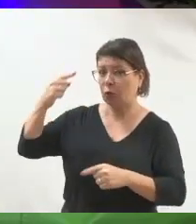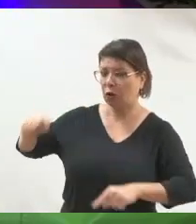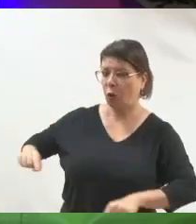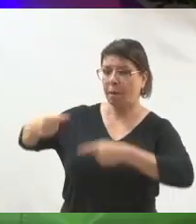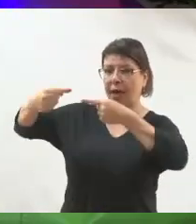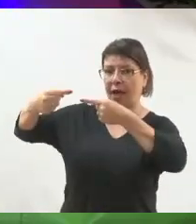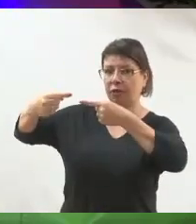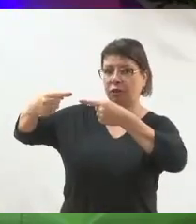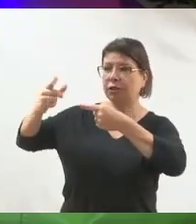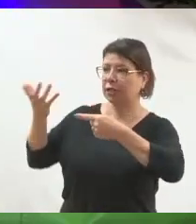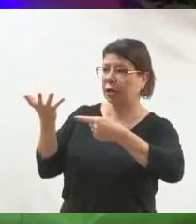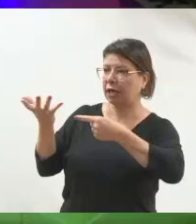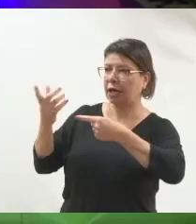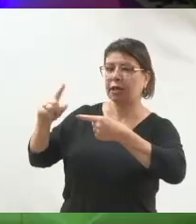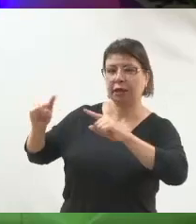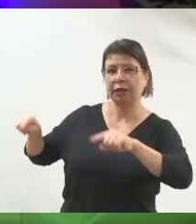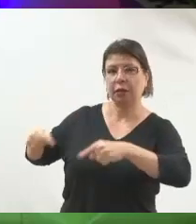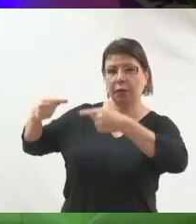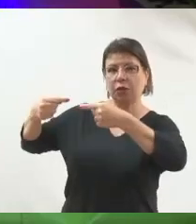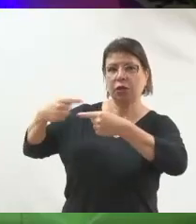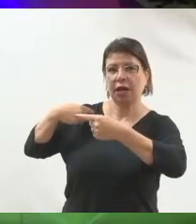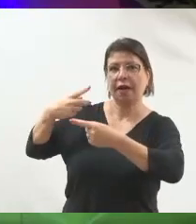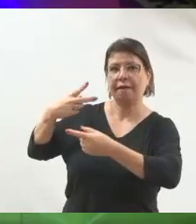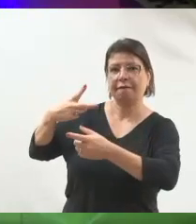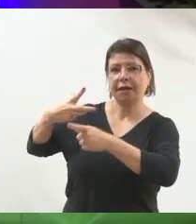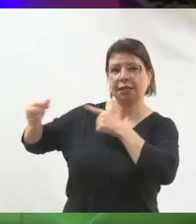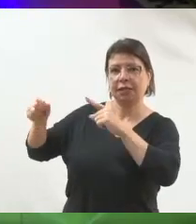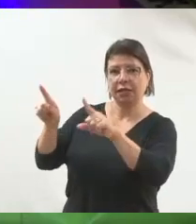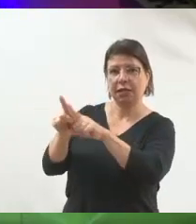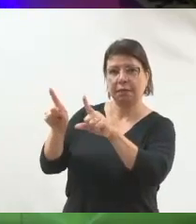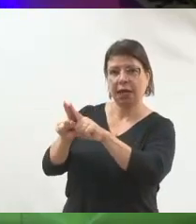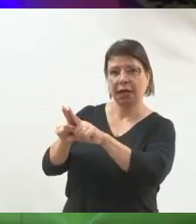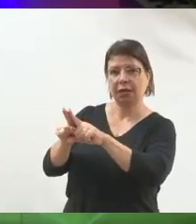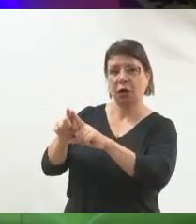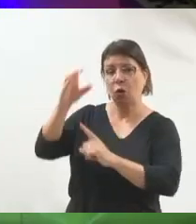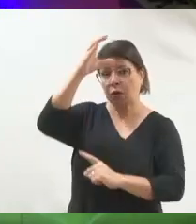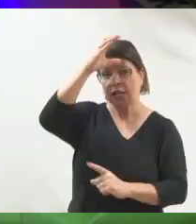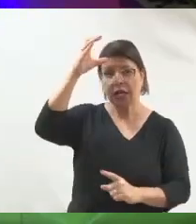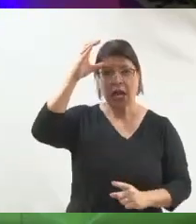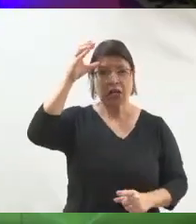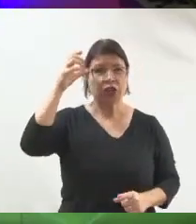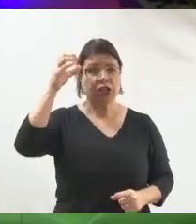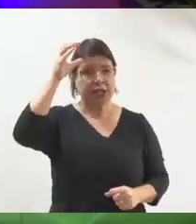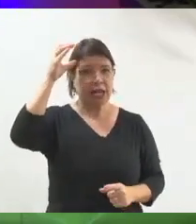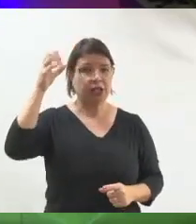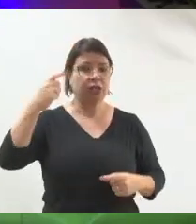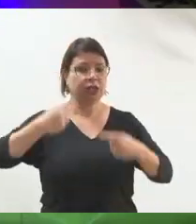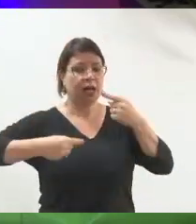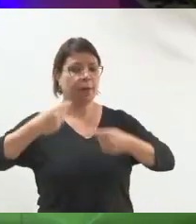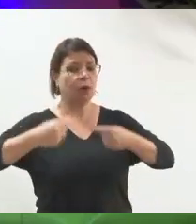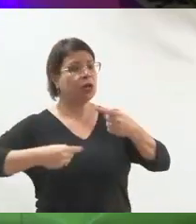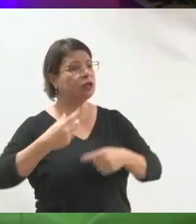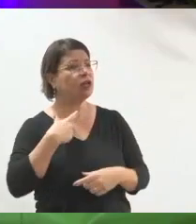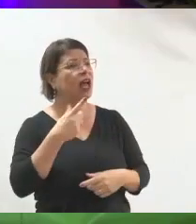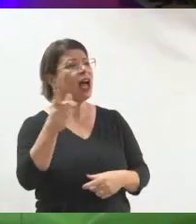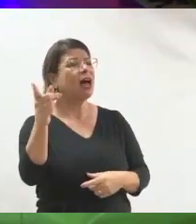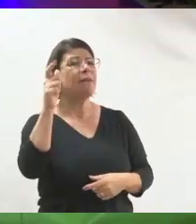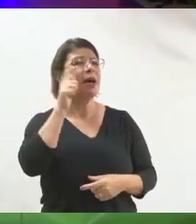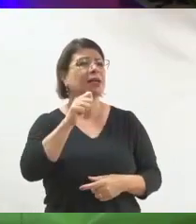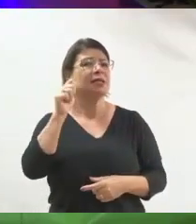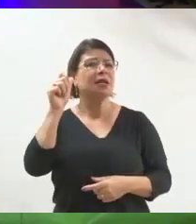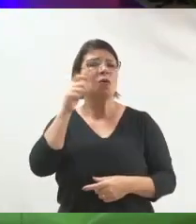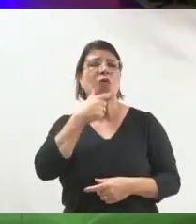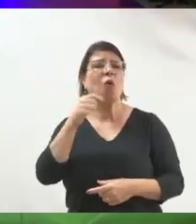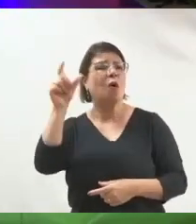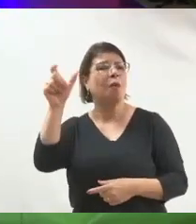Quando chega algum cliente da política para mim e fala, mas fulano tem 300 mil seguidores, eu